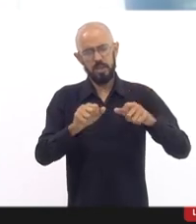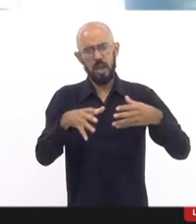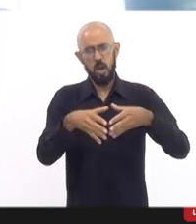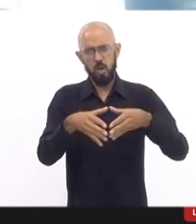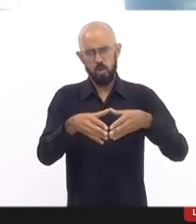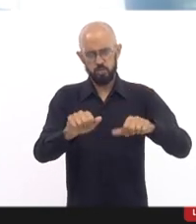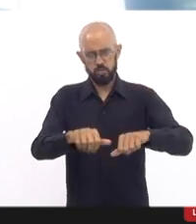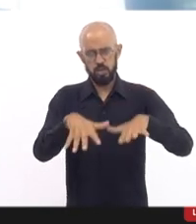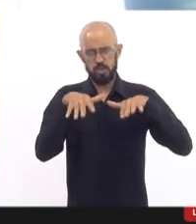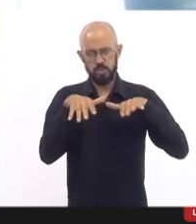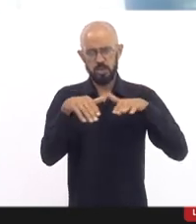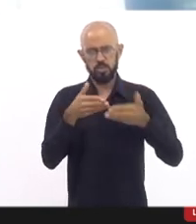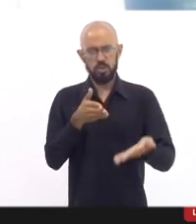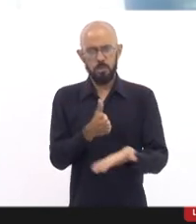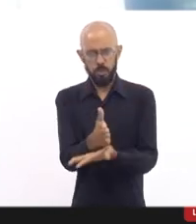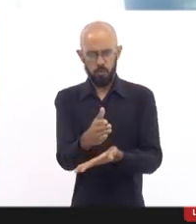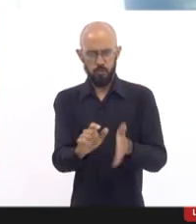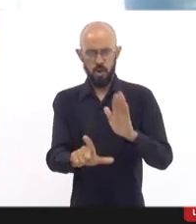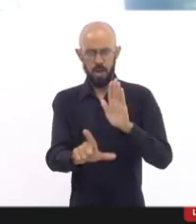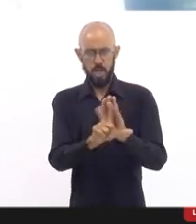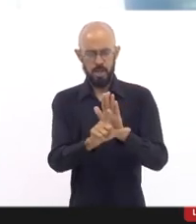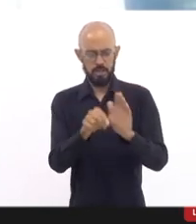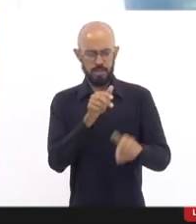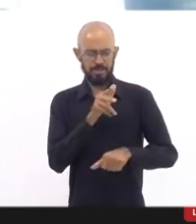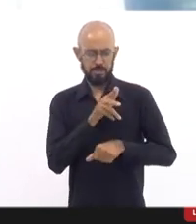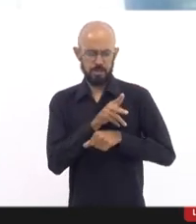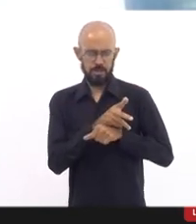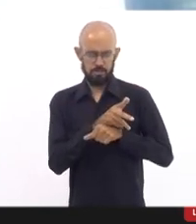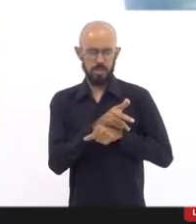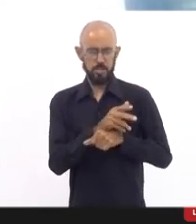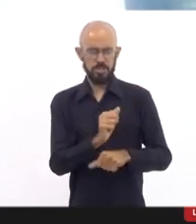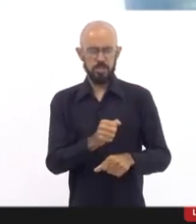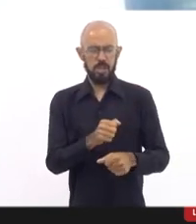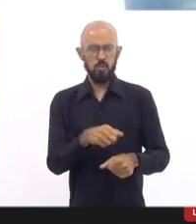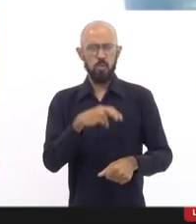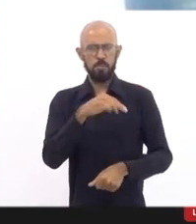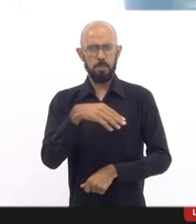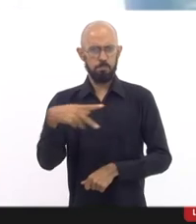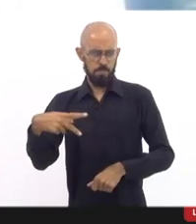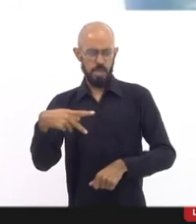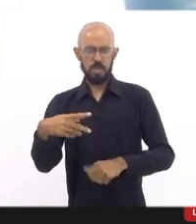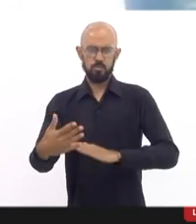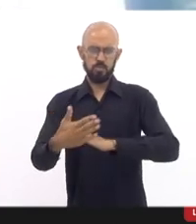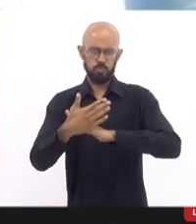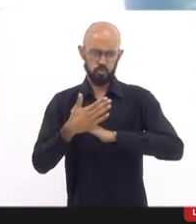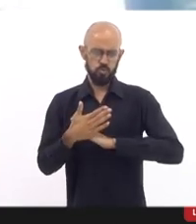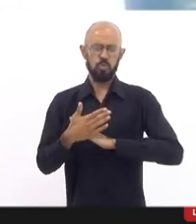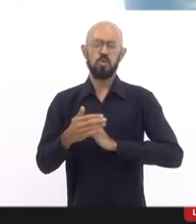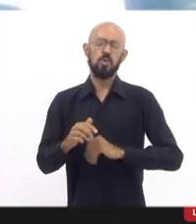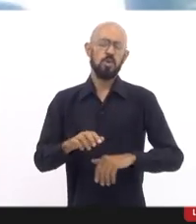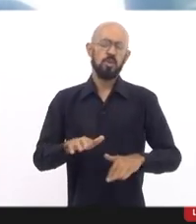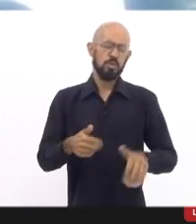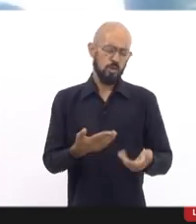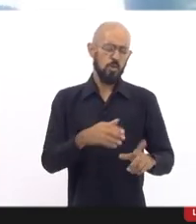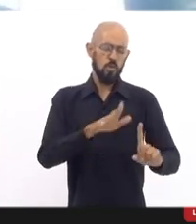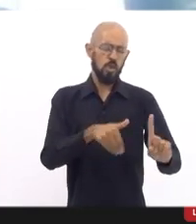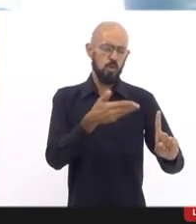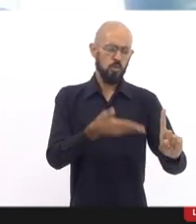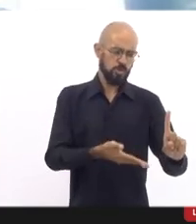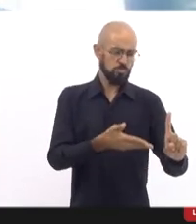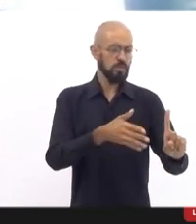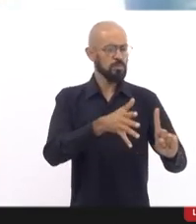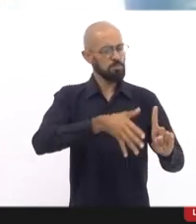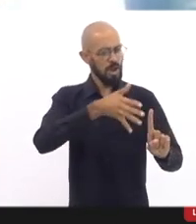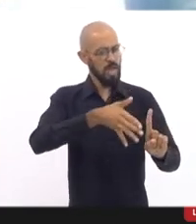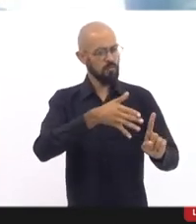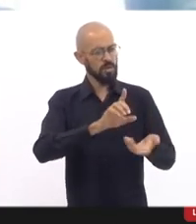aprovou a lei das câmeras nos uniformes, o MP se fez presente. Então, está aqui o nosso reconhecimento e a palavra é